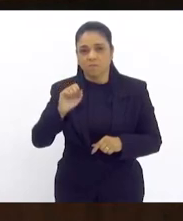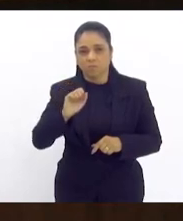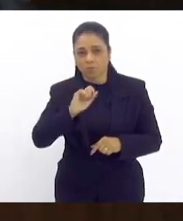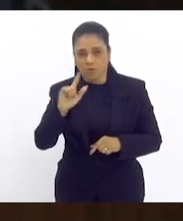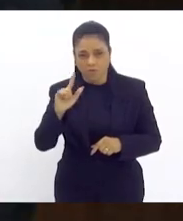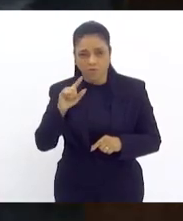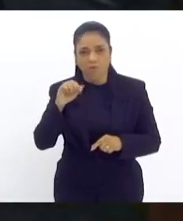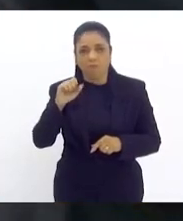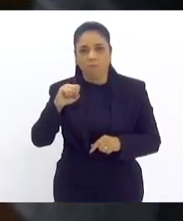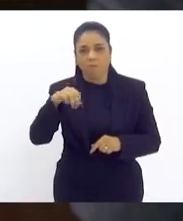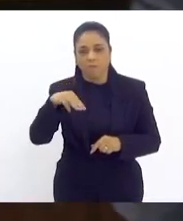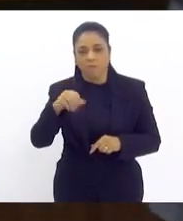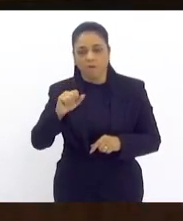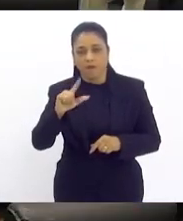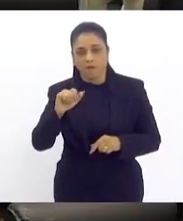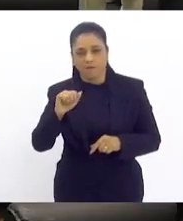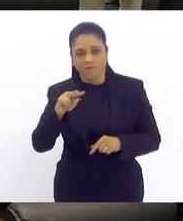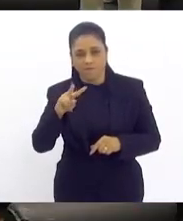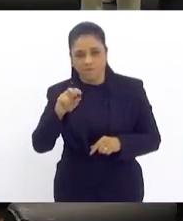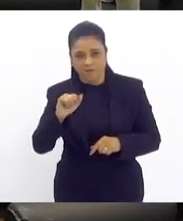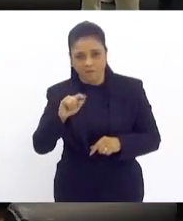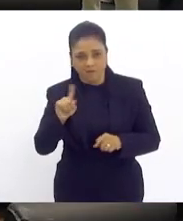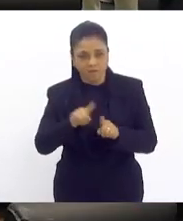Vamos dar seguimento à sessão.